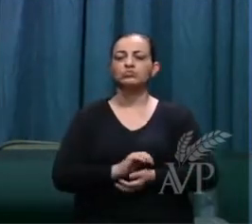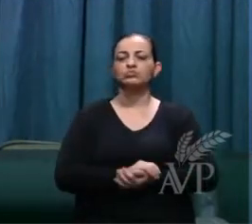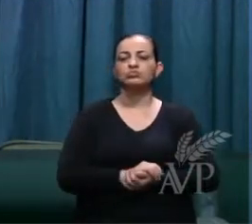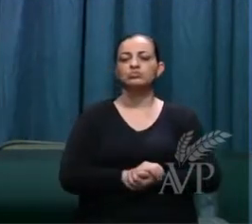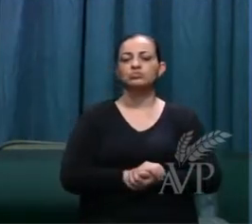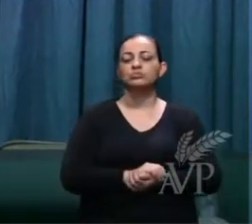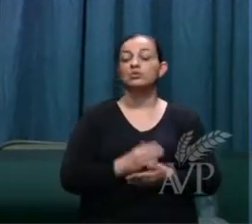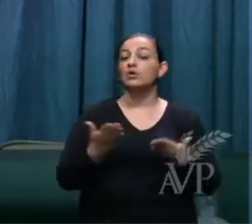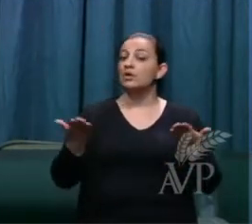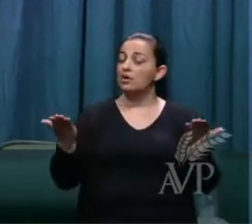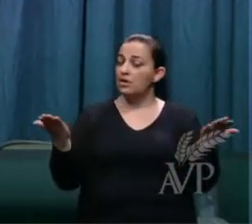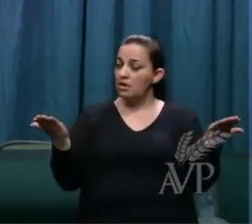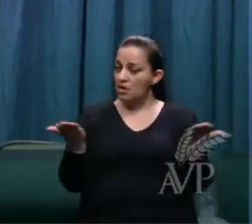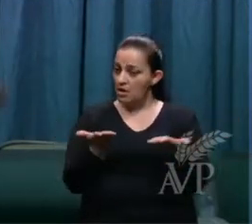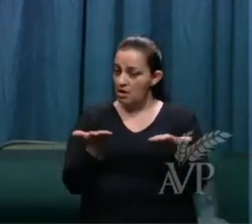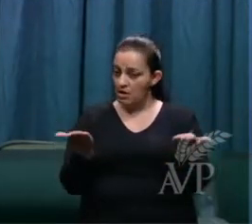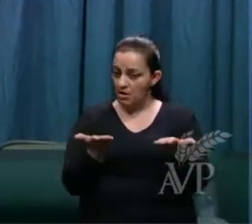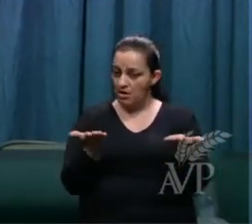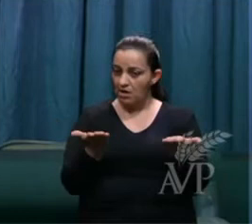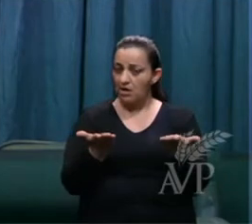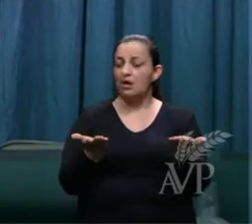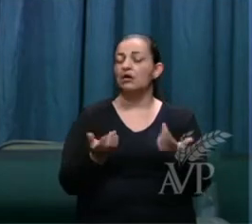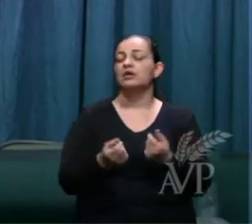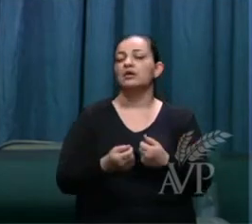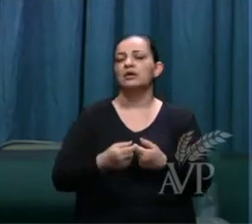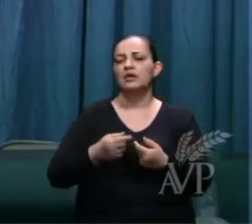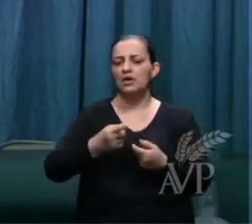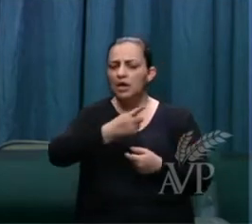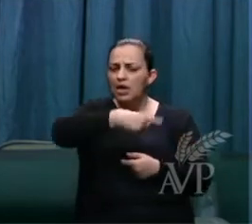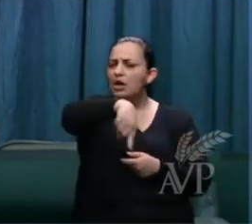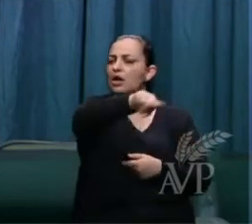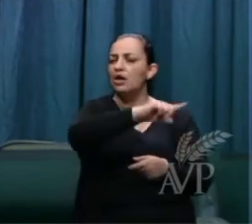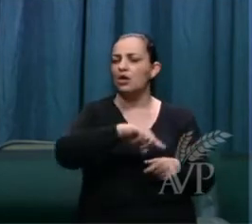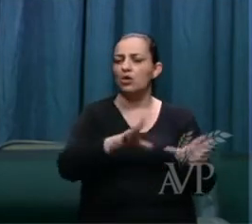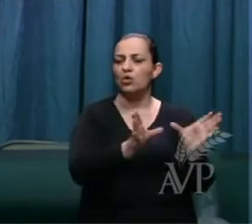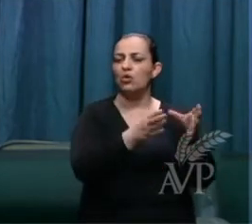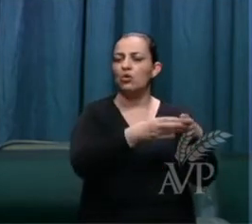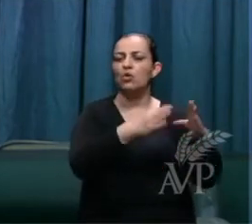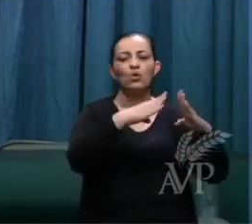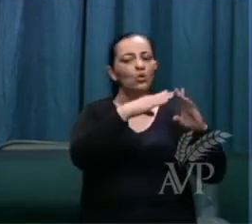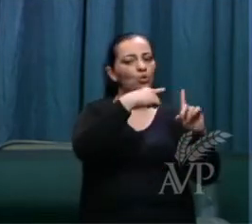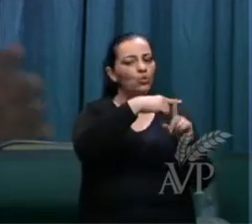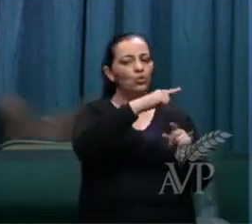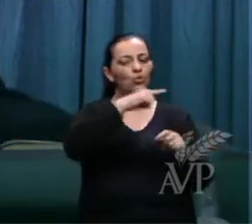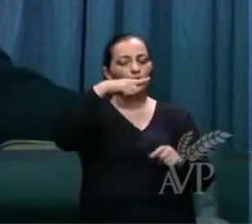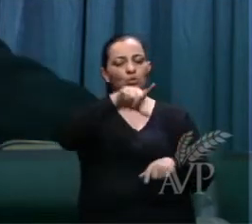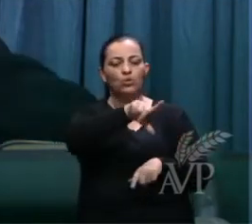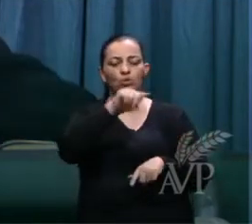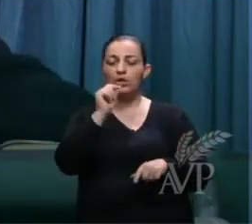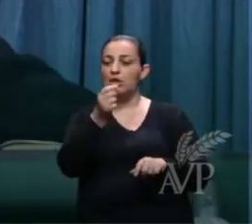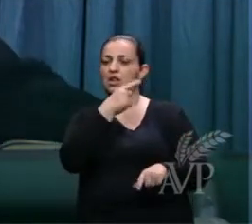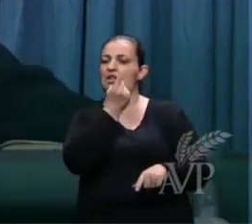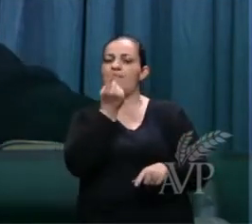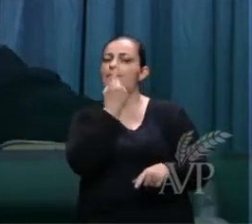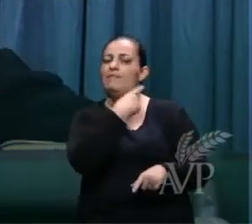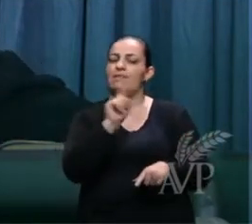Agora, eles mesmos, esses santos, a noiva, ela não será julgada.